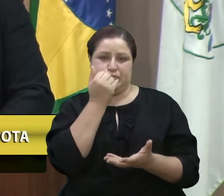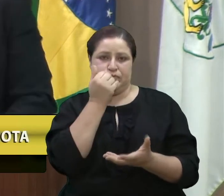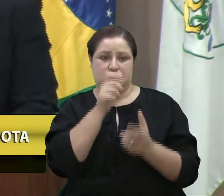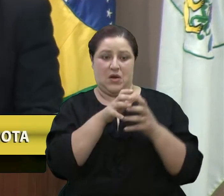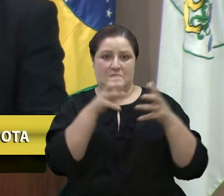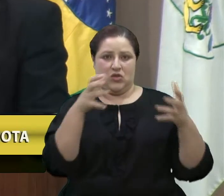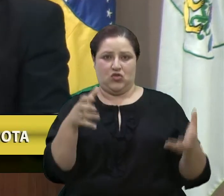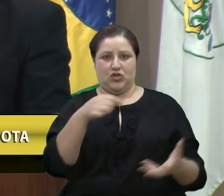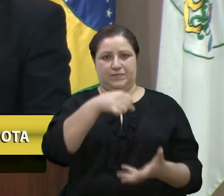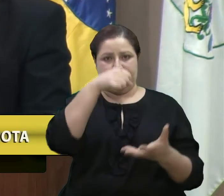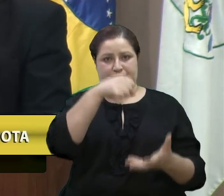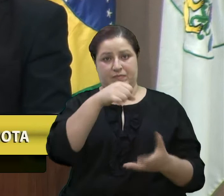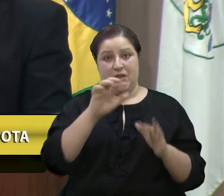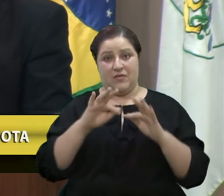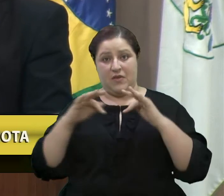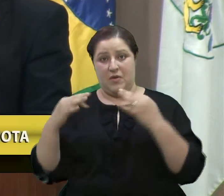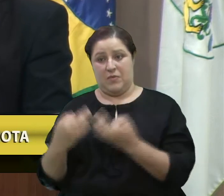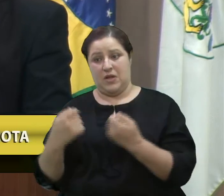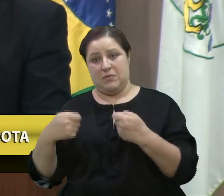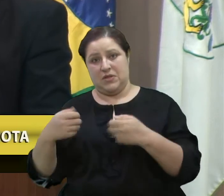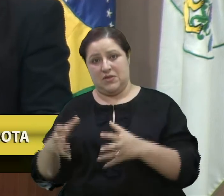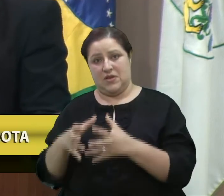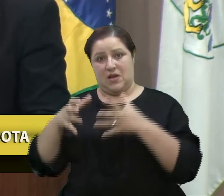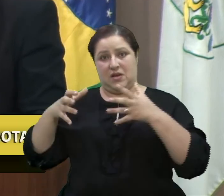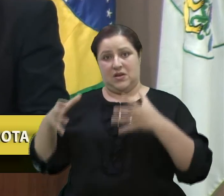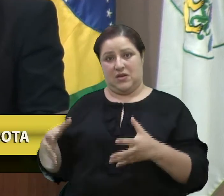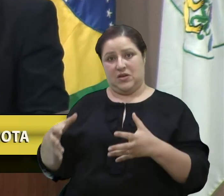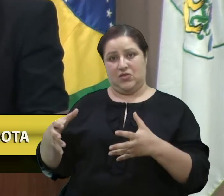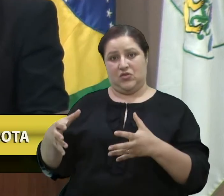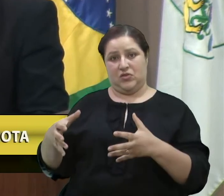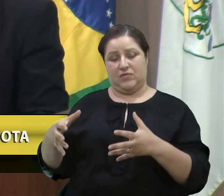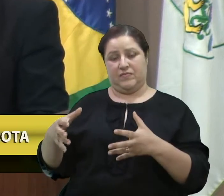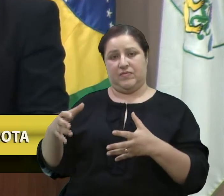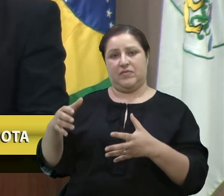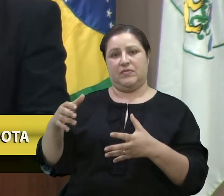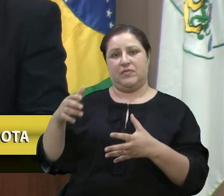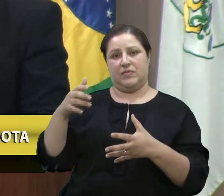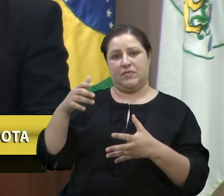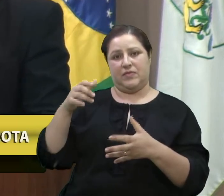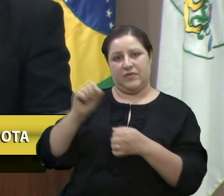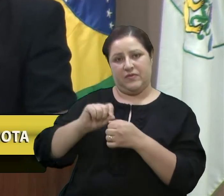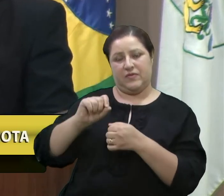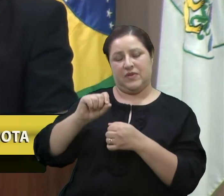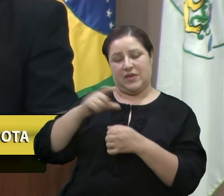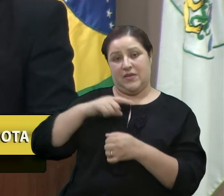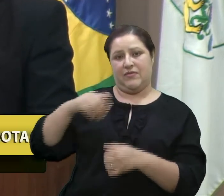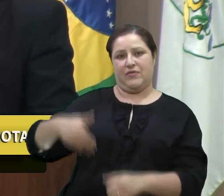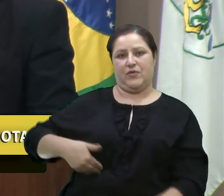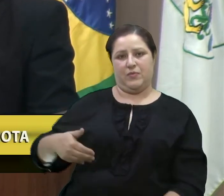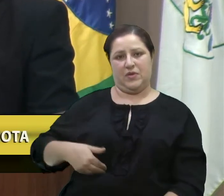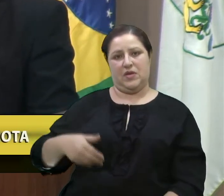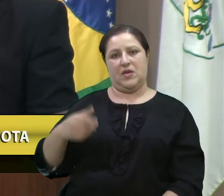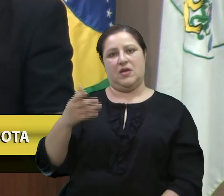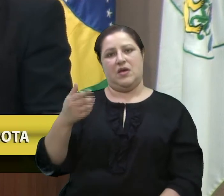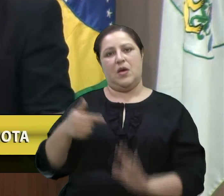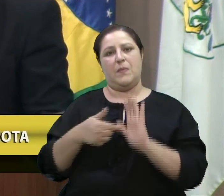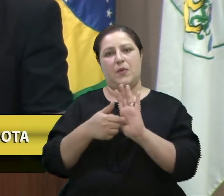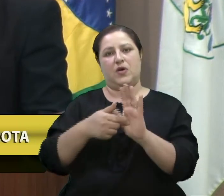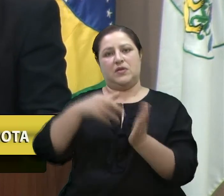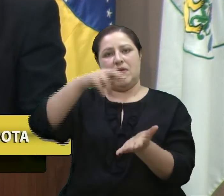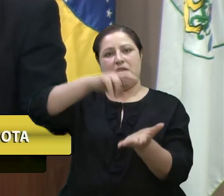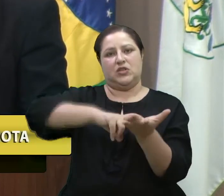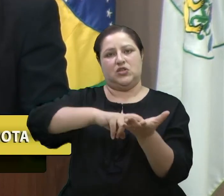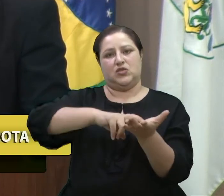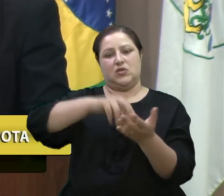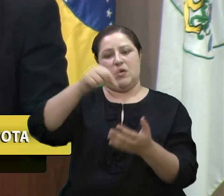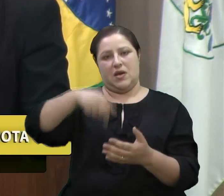Então, a família tem que ser grande para passar fome. Então, eu quero deixar aqui esse registro que a questão